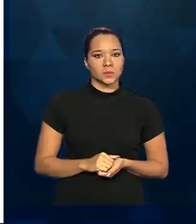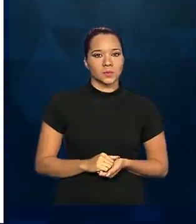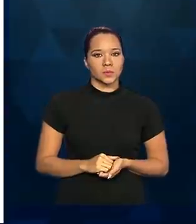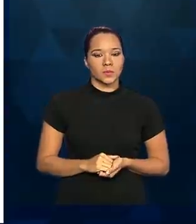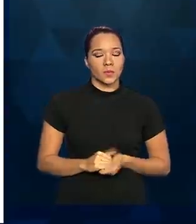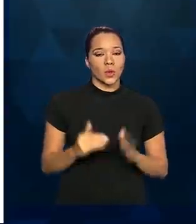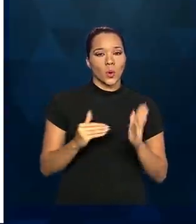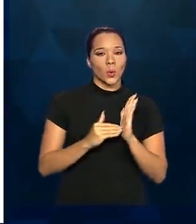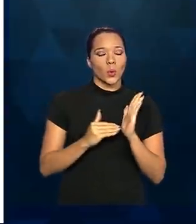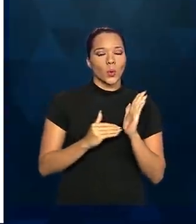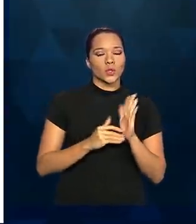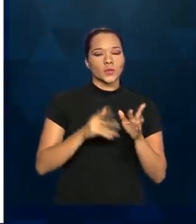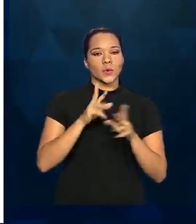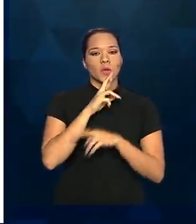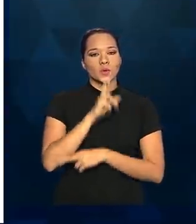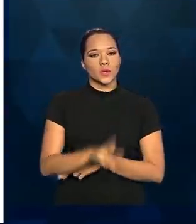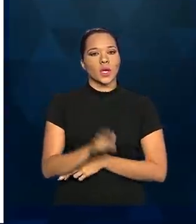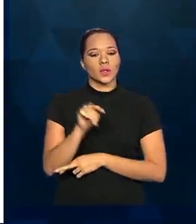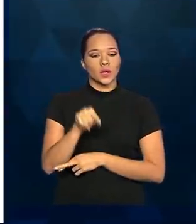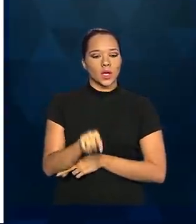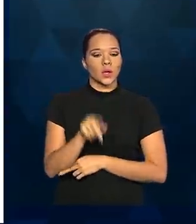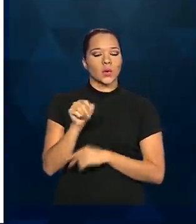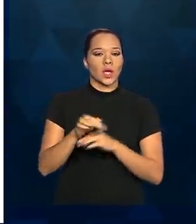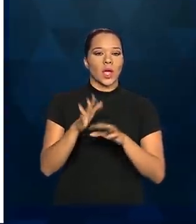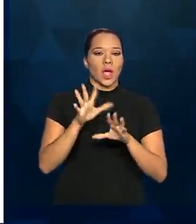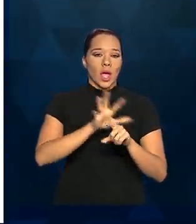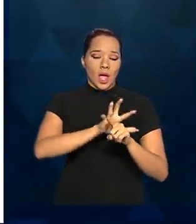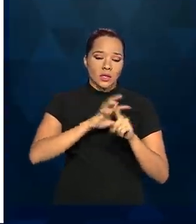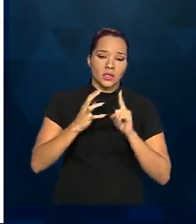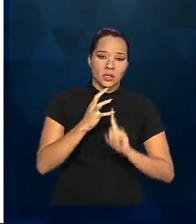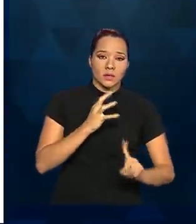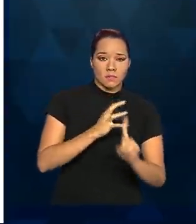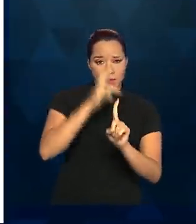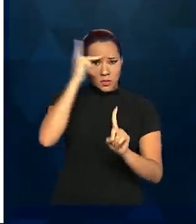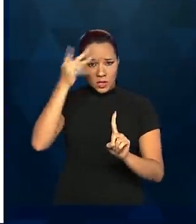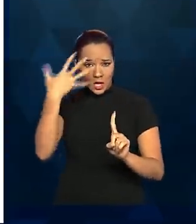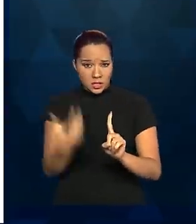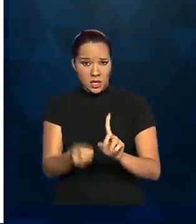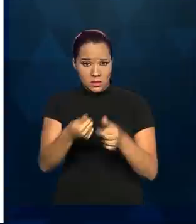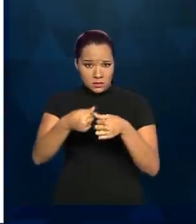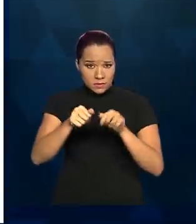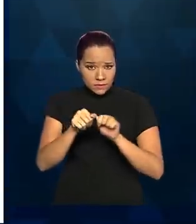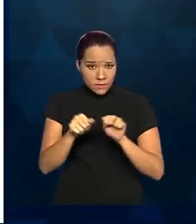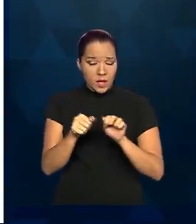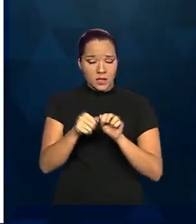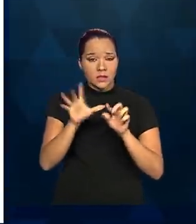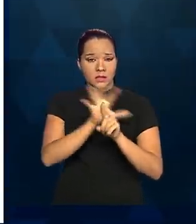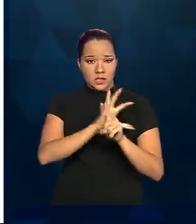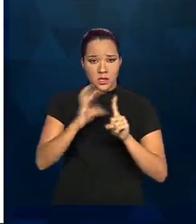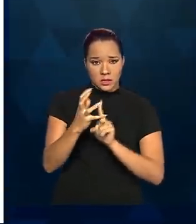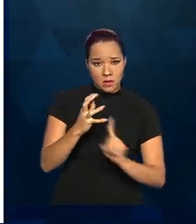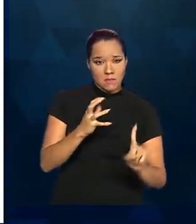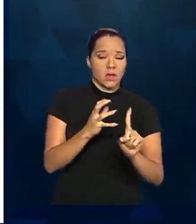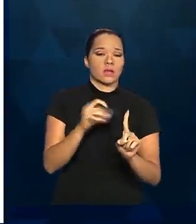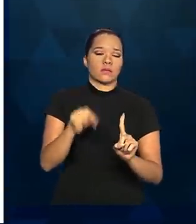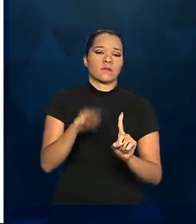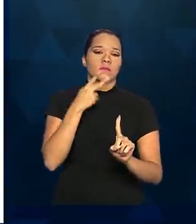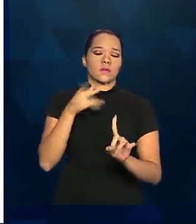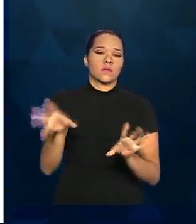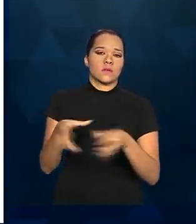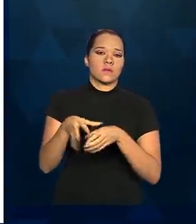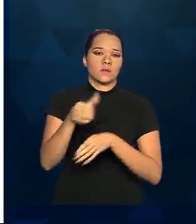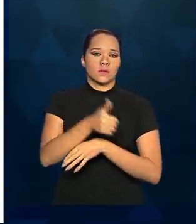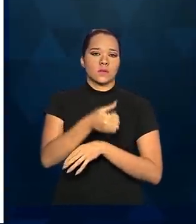O último resultado é a adesão ao distanciamento social. E aqui a gente também faz o recorte desse conjunto das